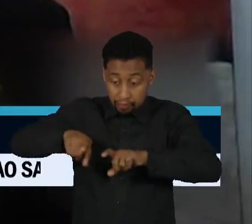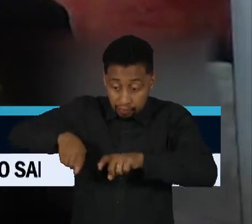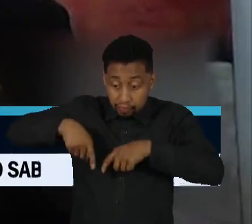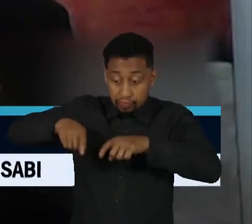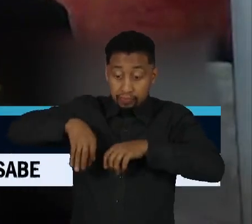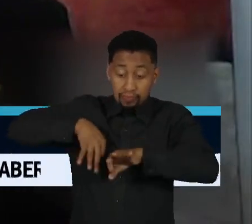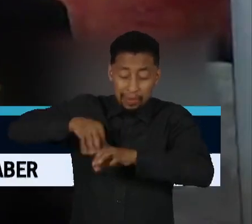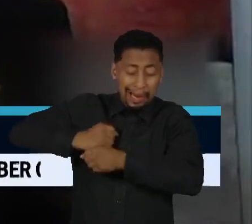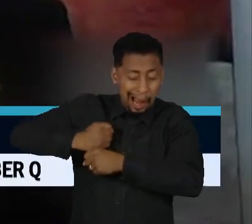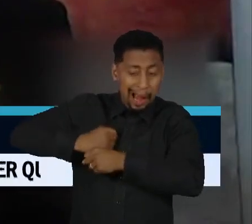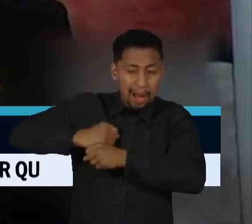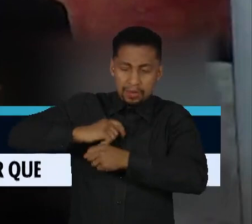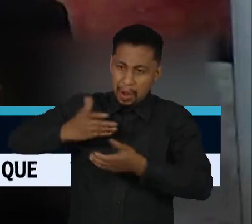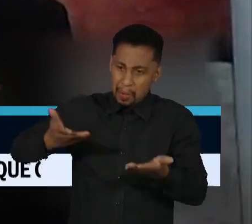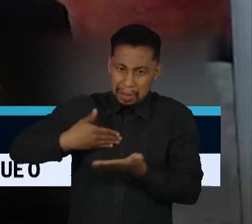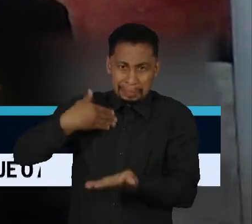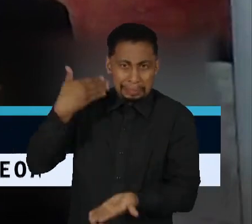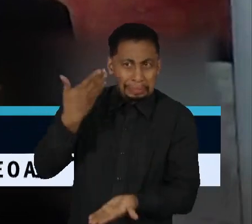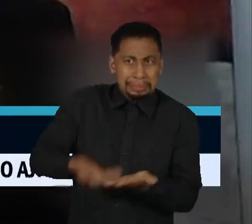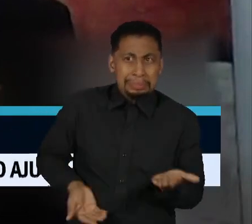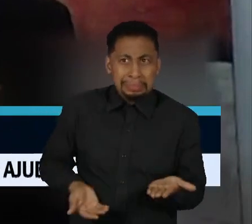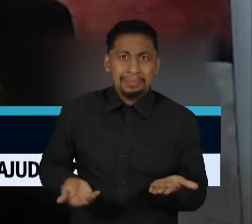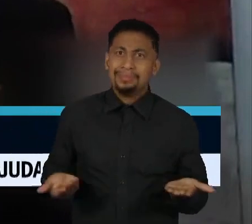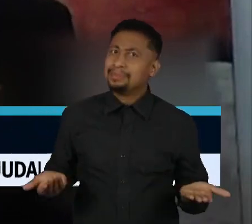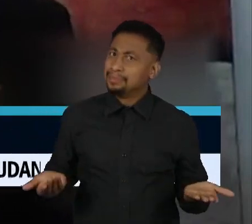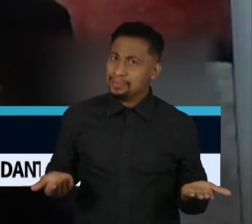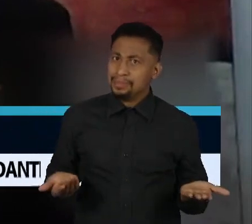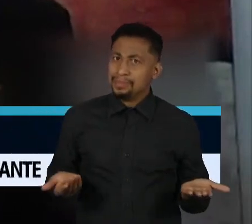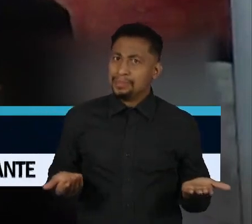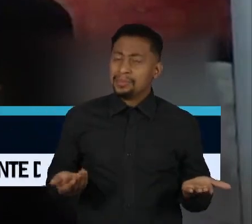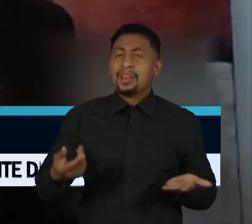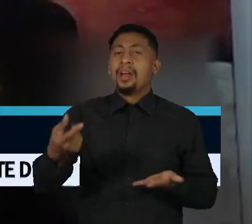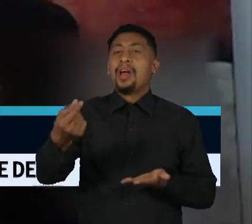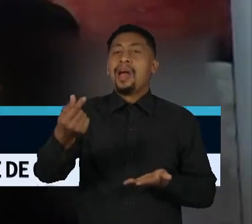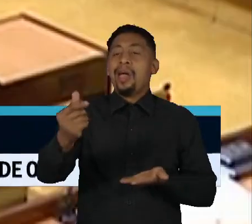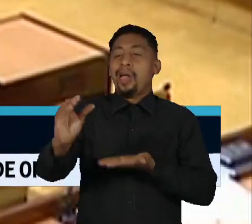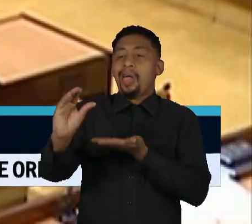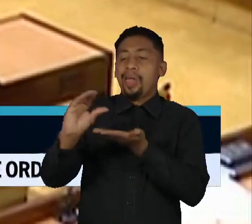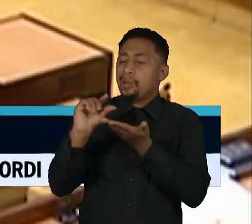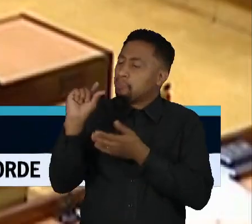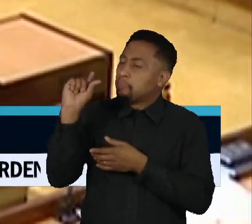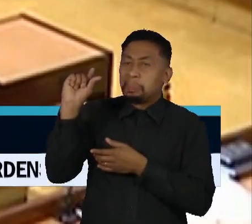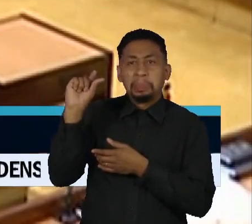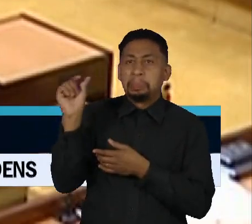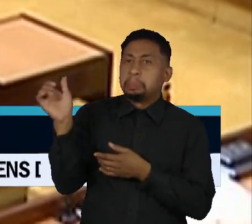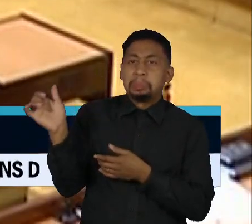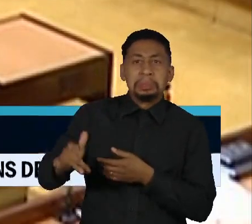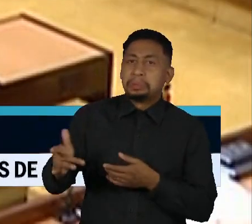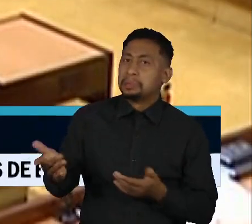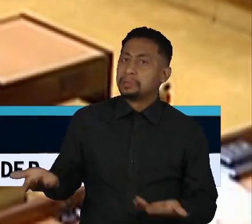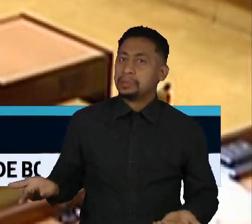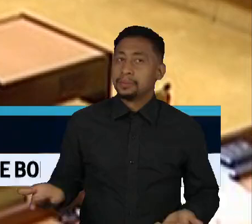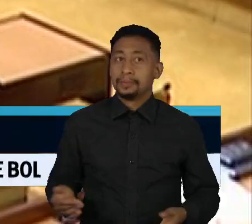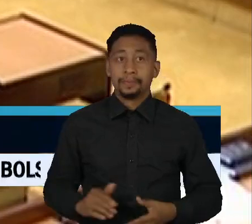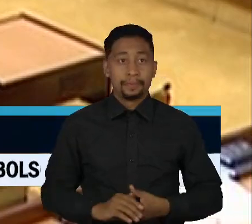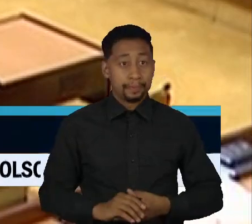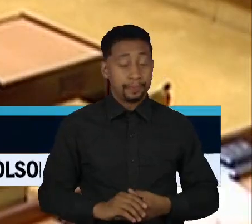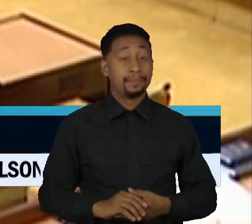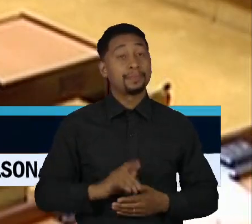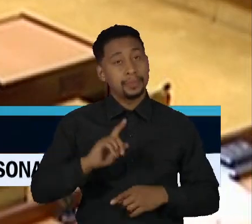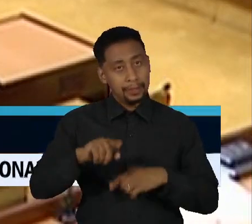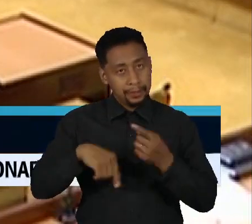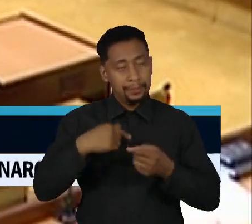propriedade e terem uma indenização ridícula. Logo depois, o ministro André